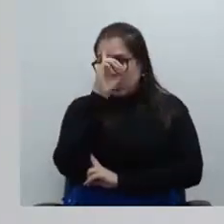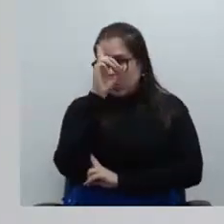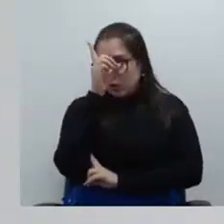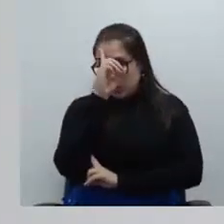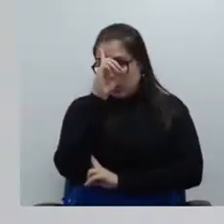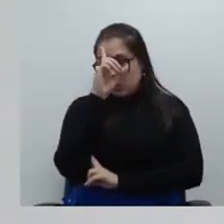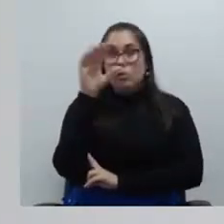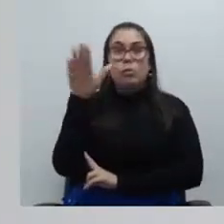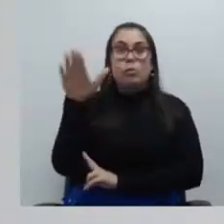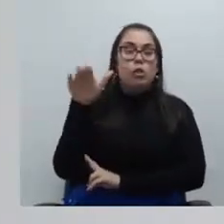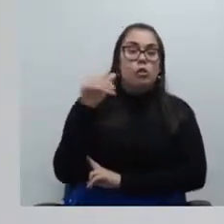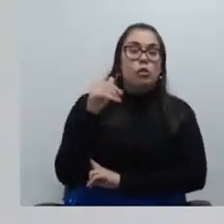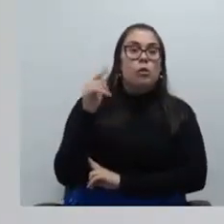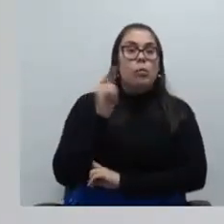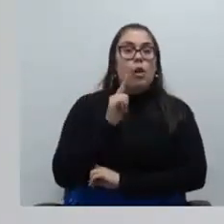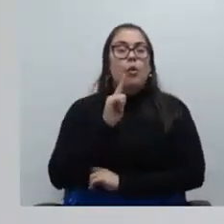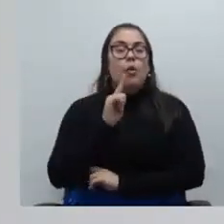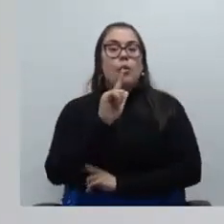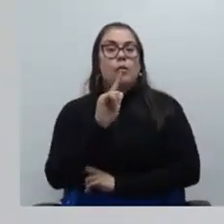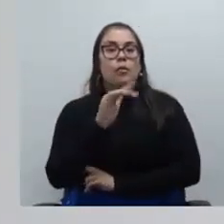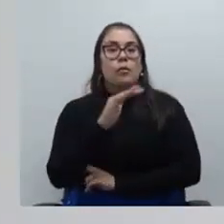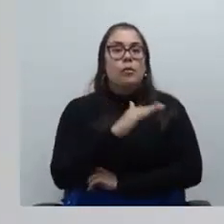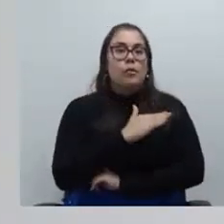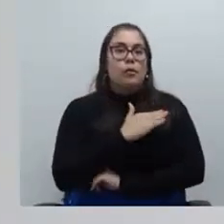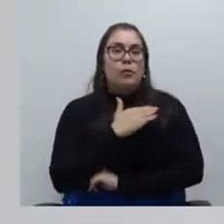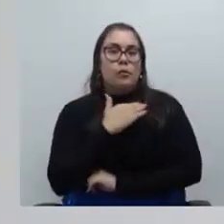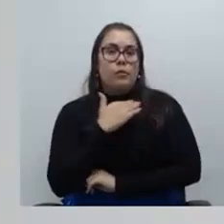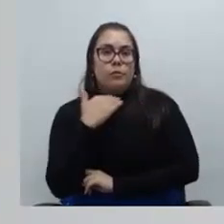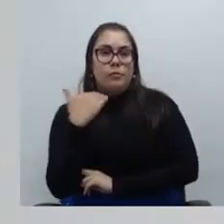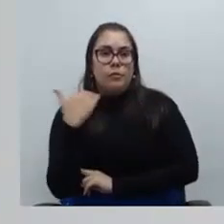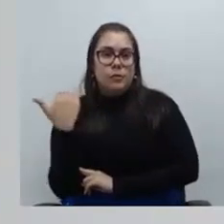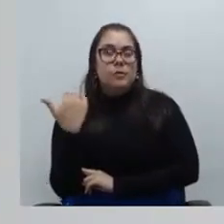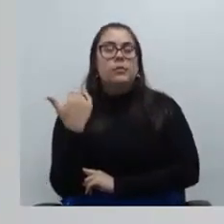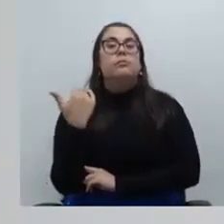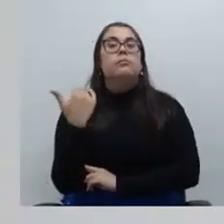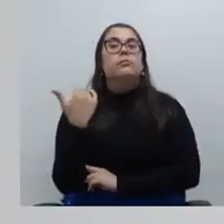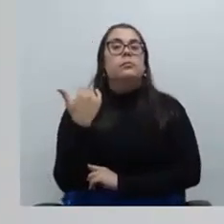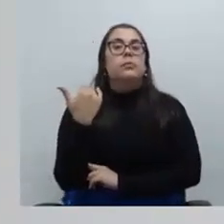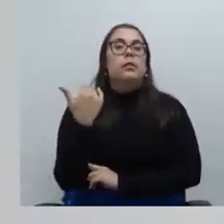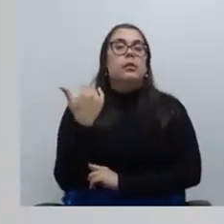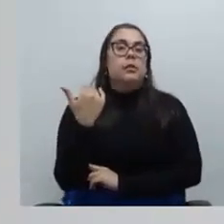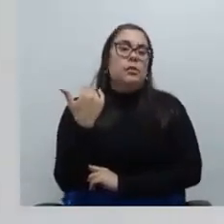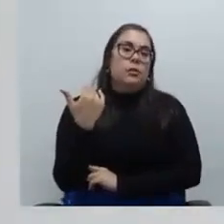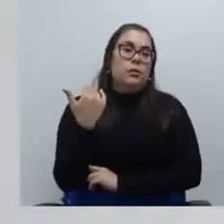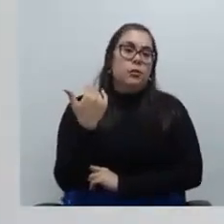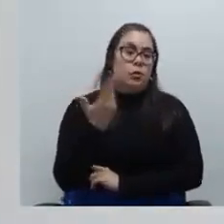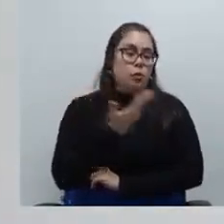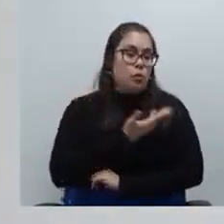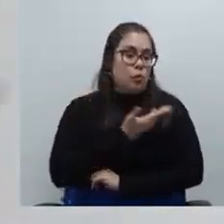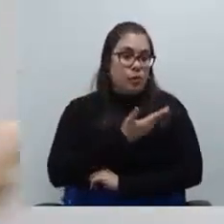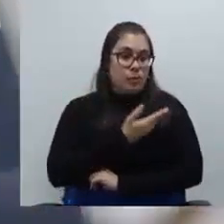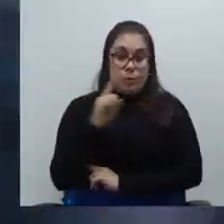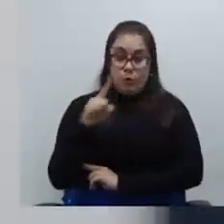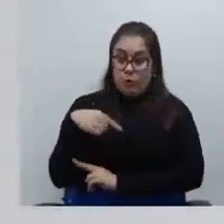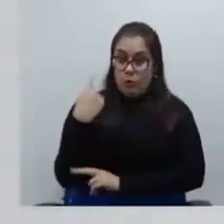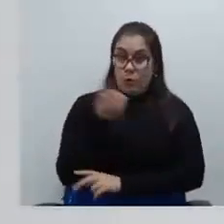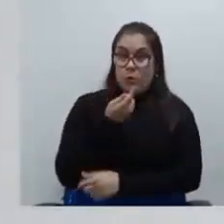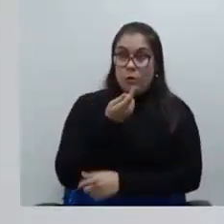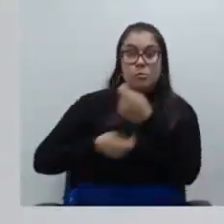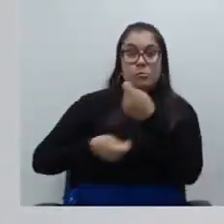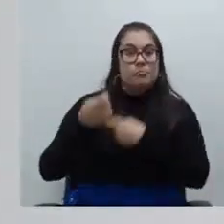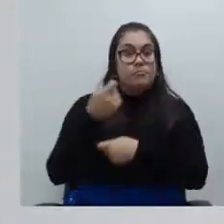convocá-la novamente após o trágico falecimento da colega Cristina então não houve por parte desta administração